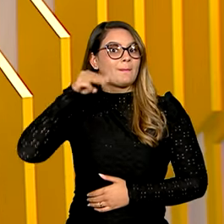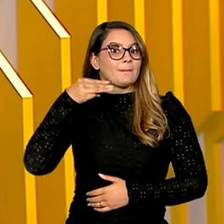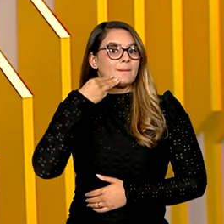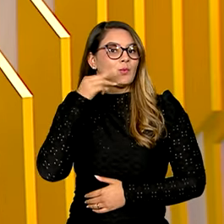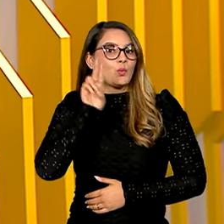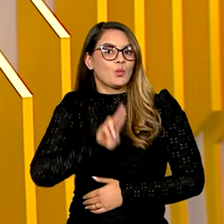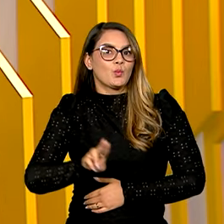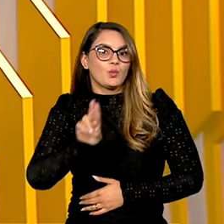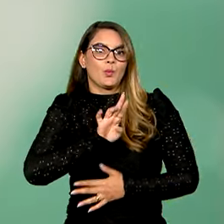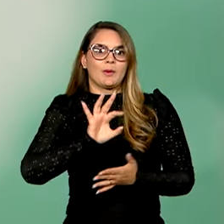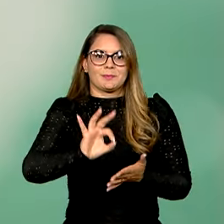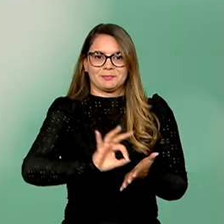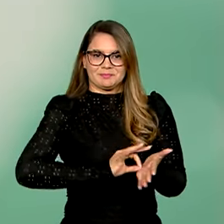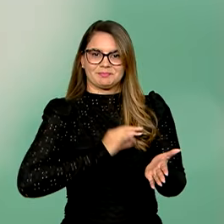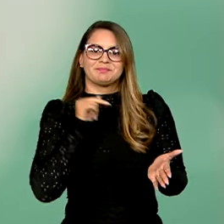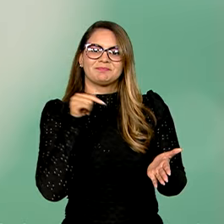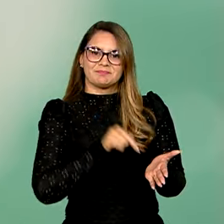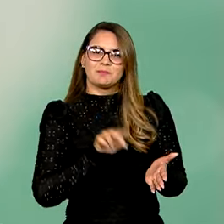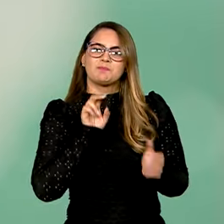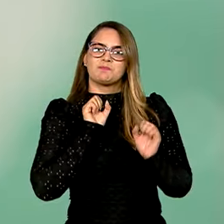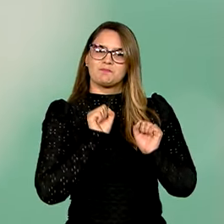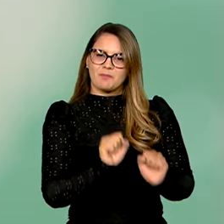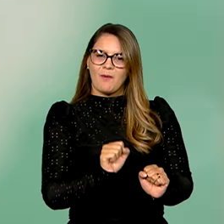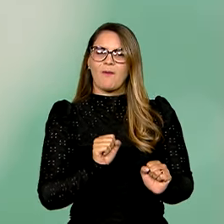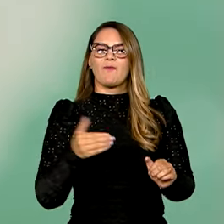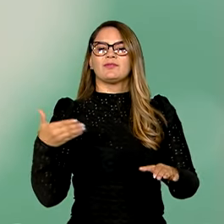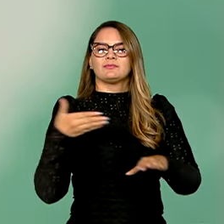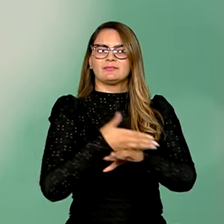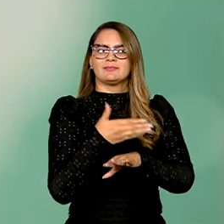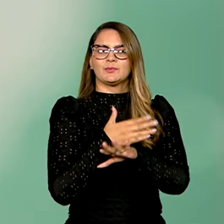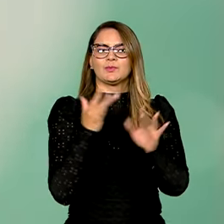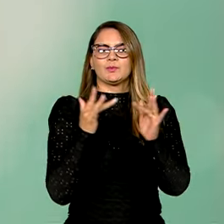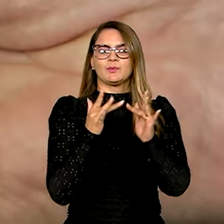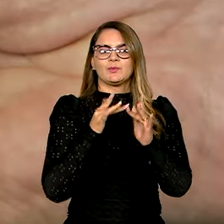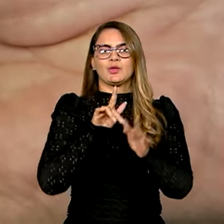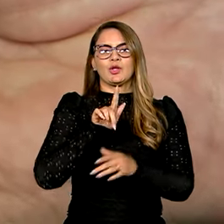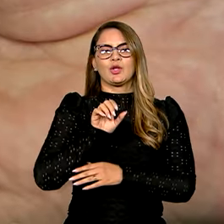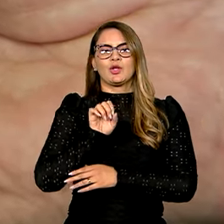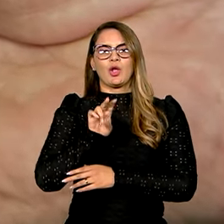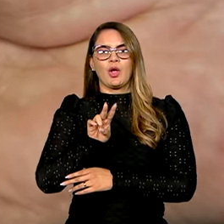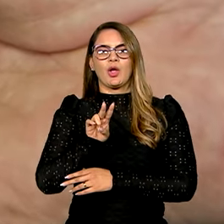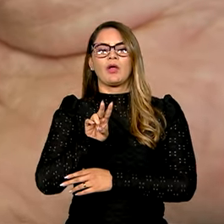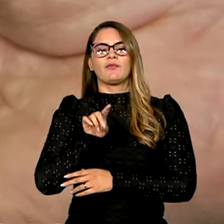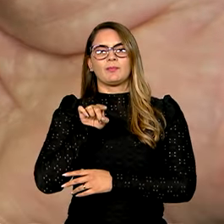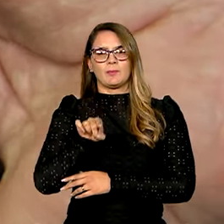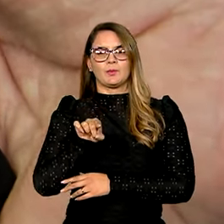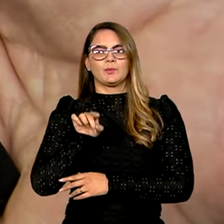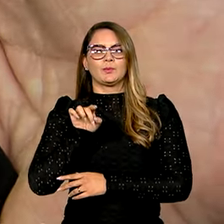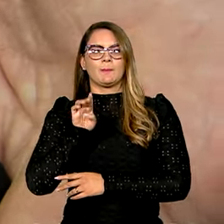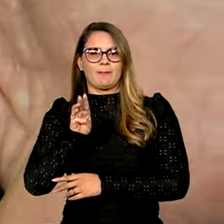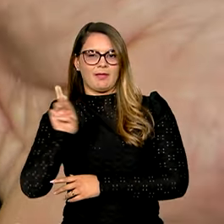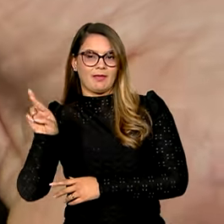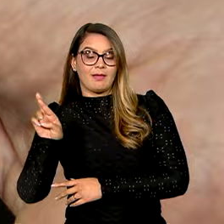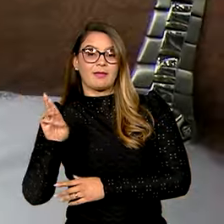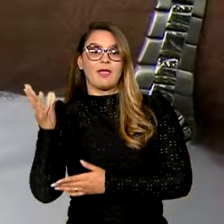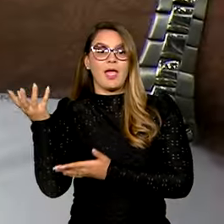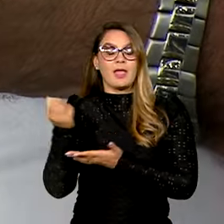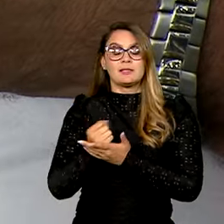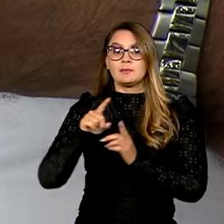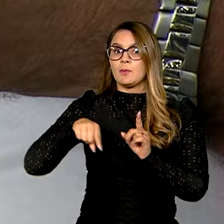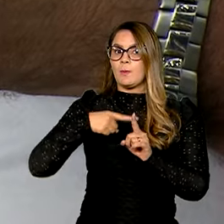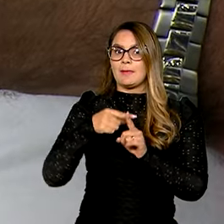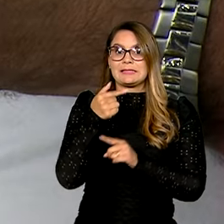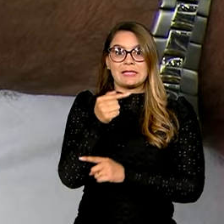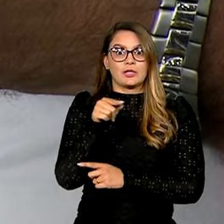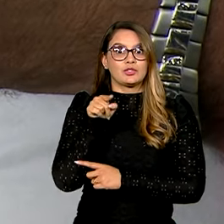cadastrados. A ferramenta, que pode ser acessada por meio do portal gov.br, já recebeu mais de 7 mil